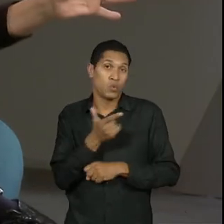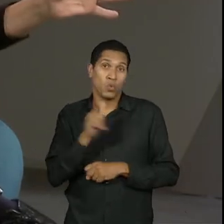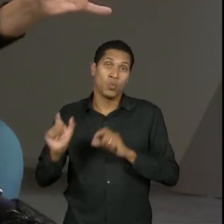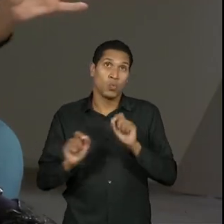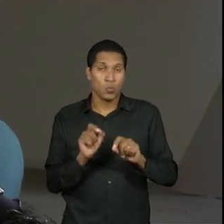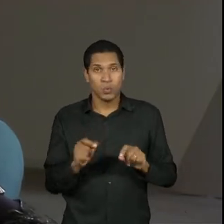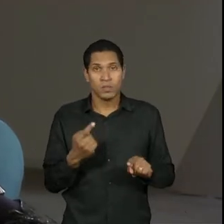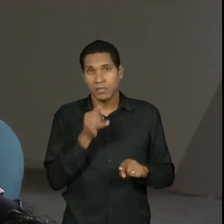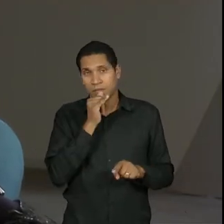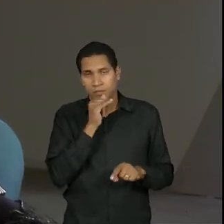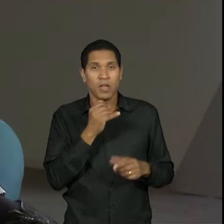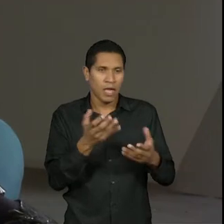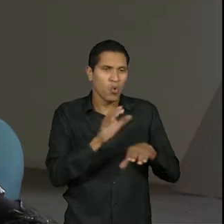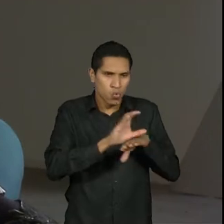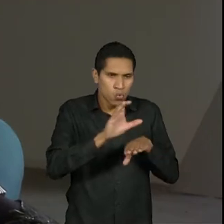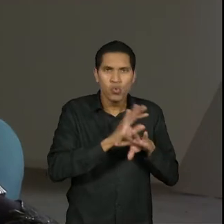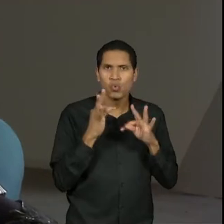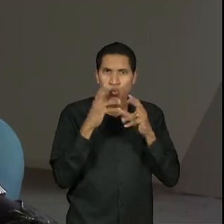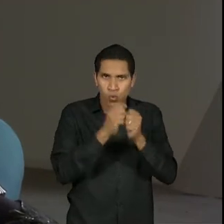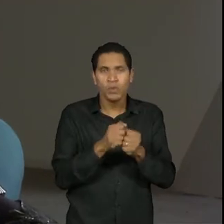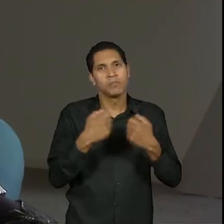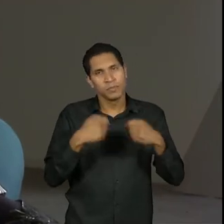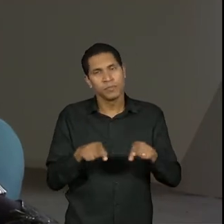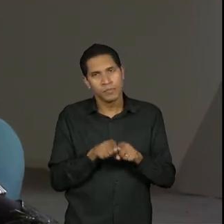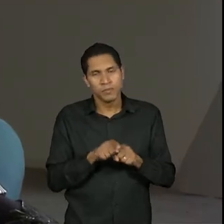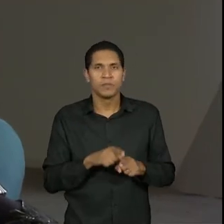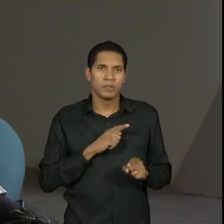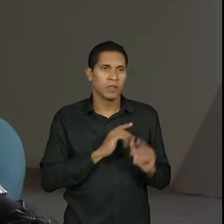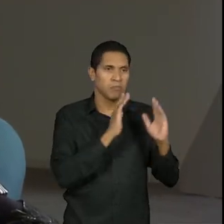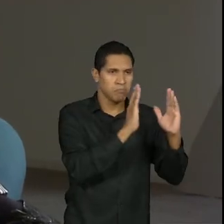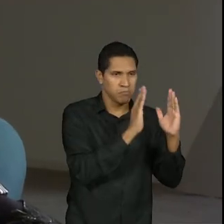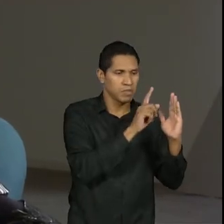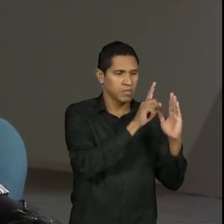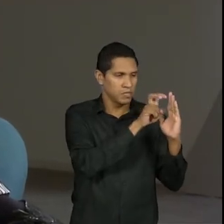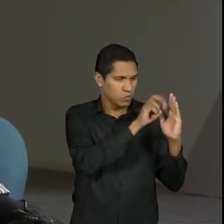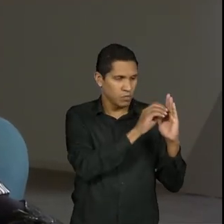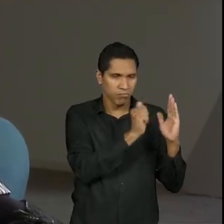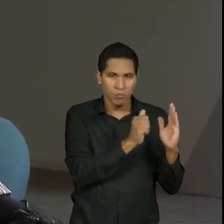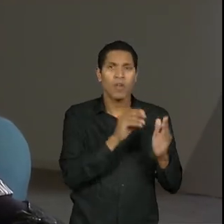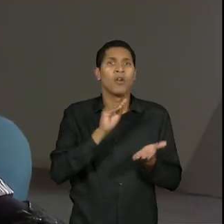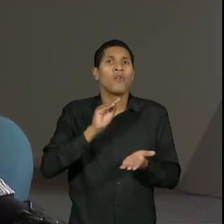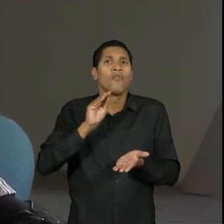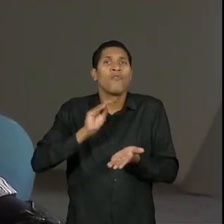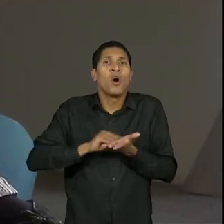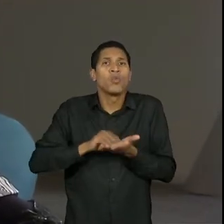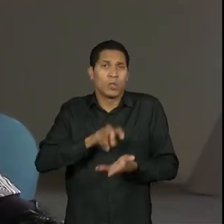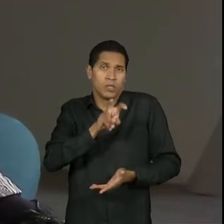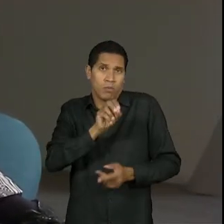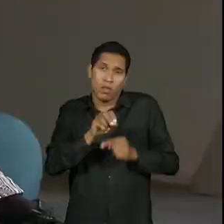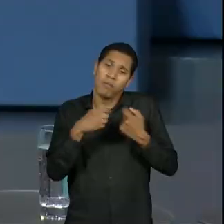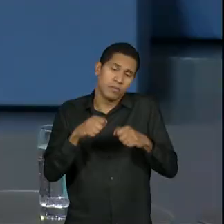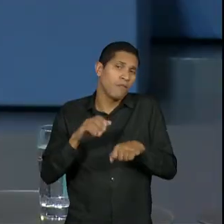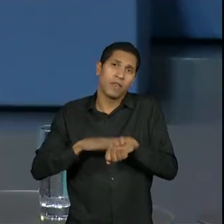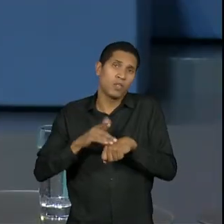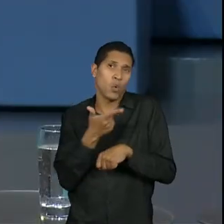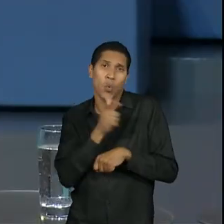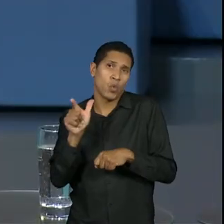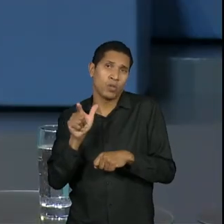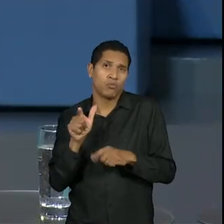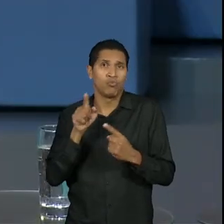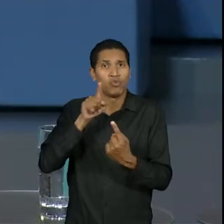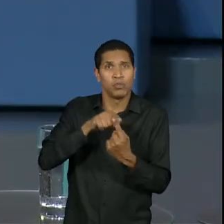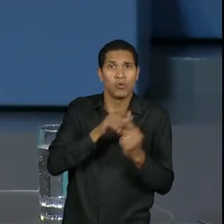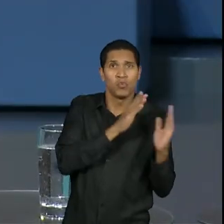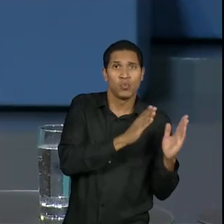queira fazer tudo em curso, você vai ter que fazer uma parte em trabalho voluntário, porque não vai ter como colocar isso no sistema. Por isso que a